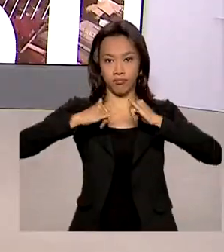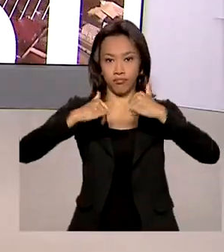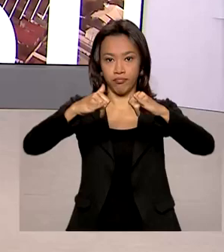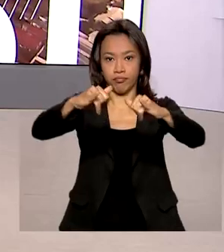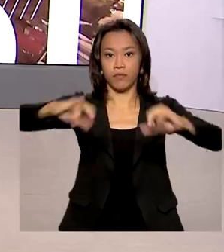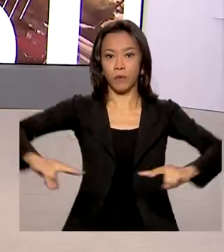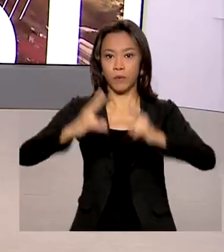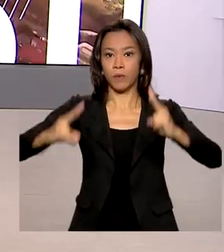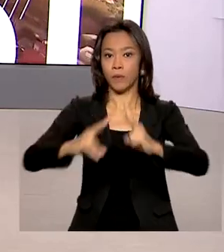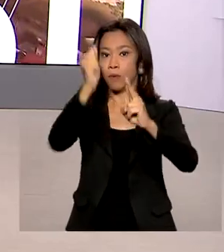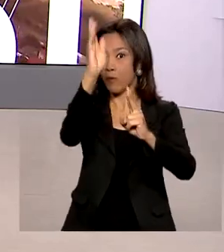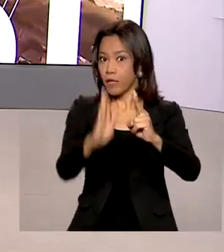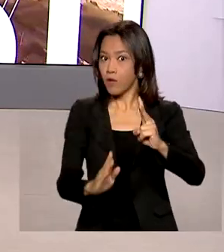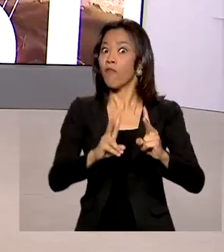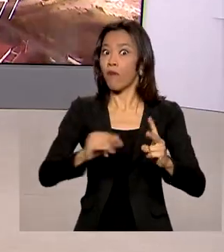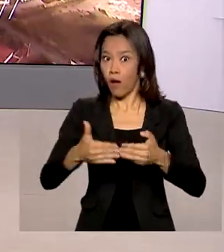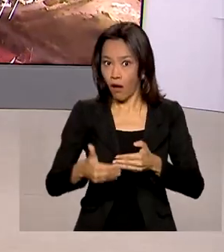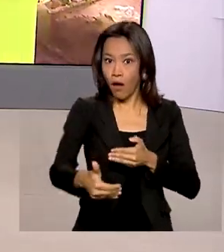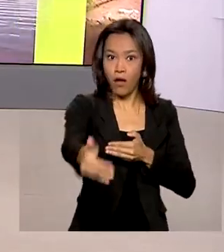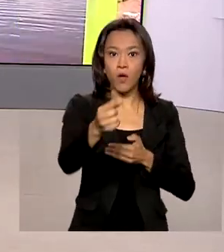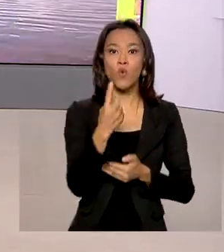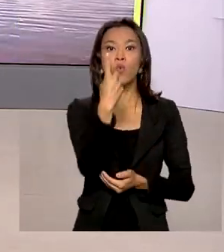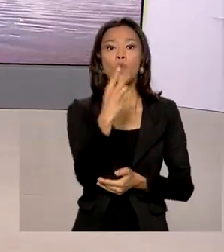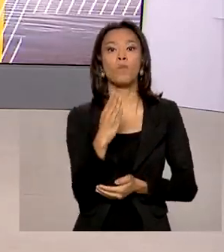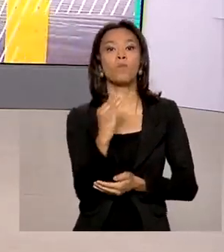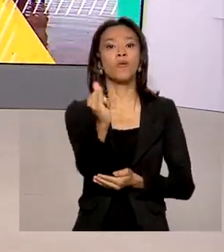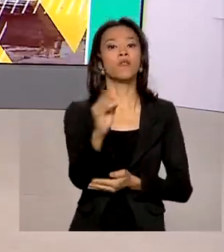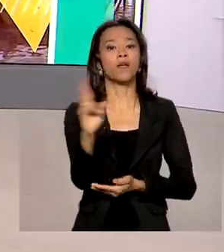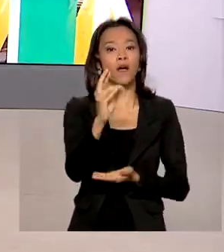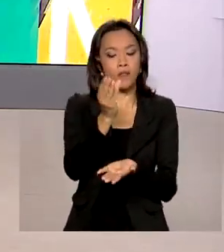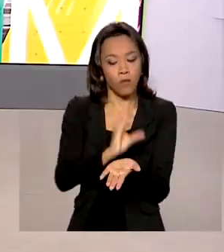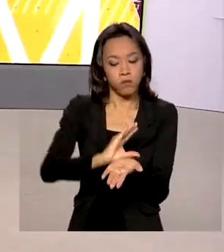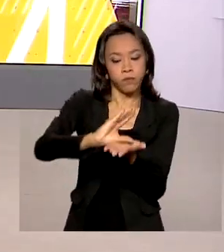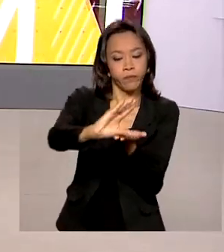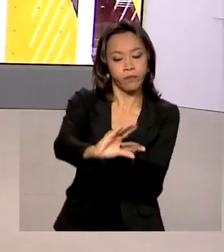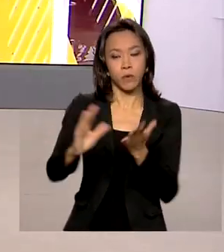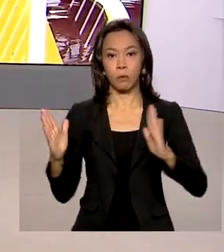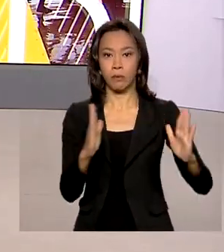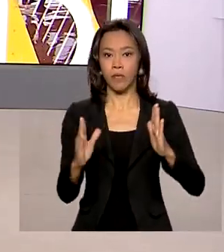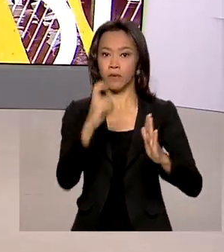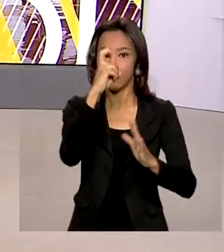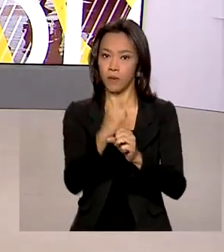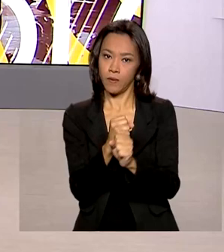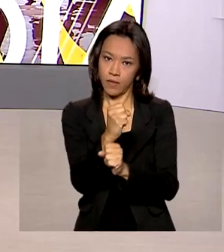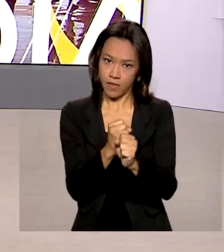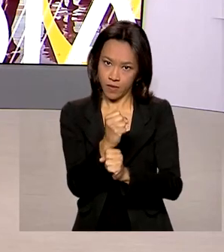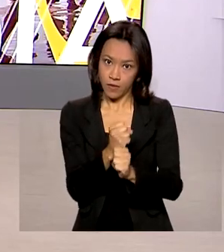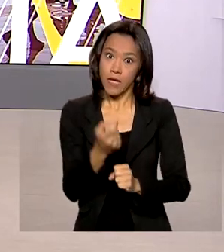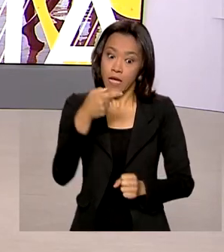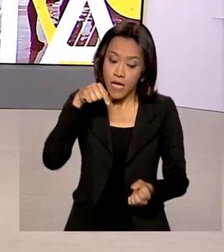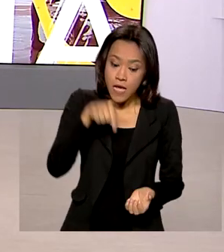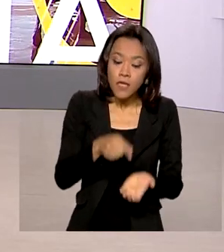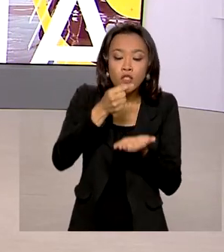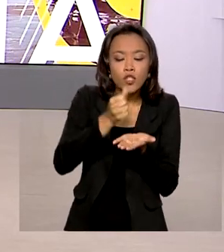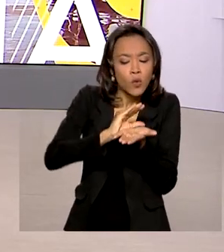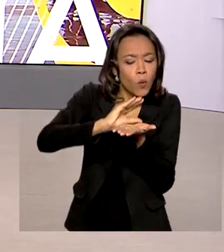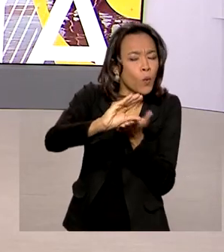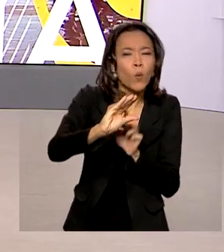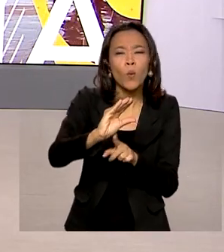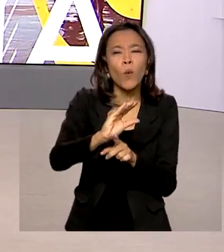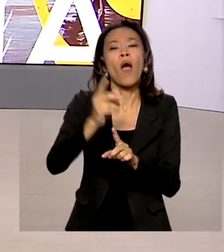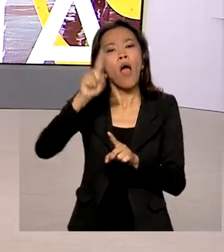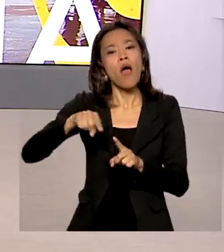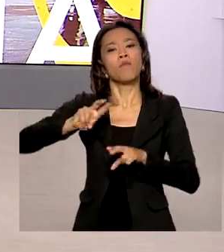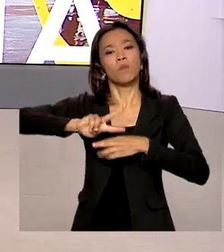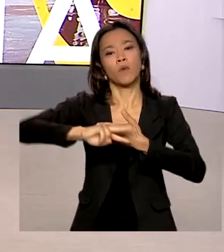Brasil vai receber mais de um bilhão de reais em investimentos nos próximos cinco anos. Os recursos fazem parte de contratos